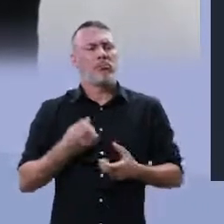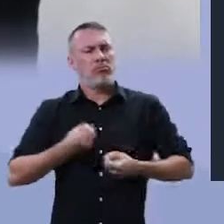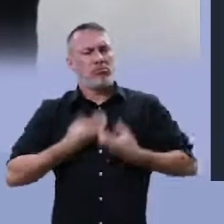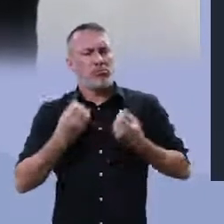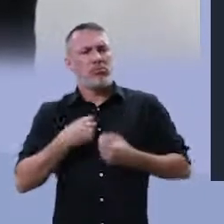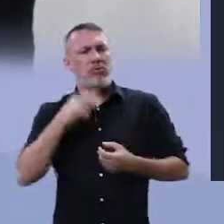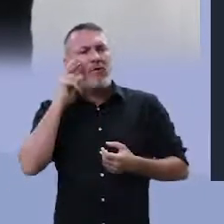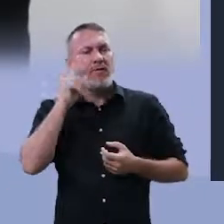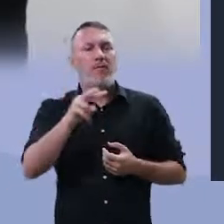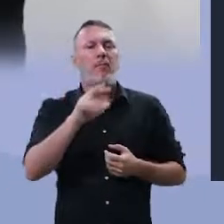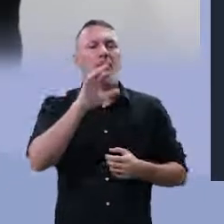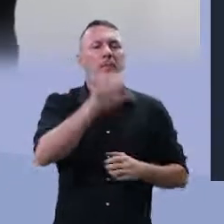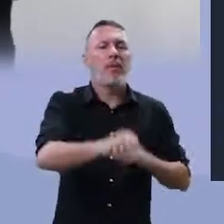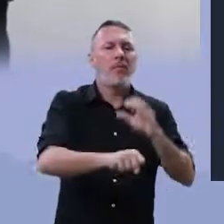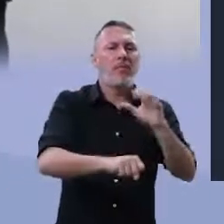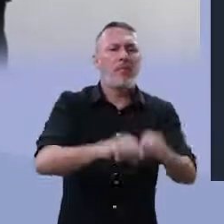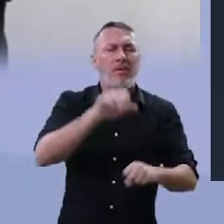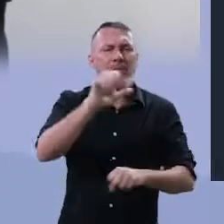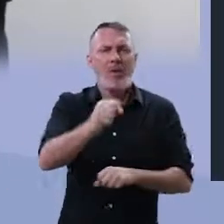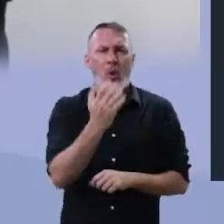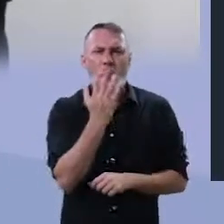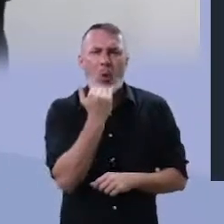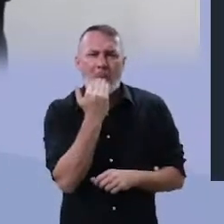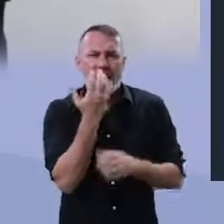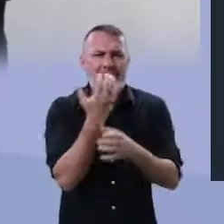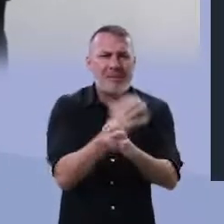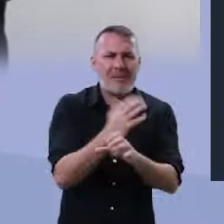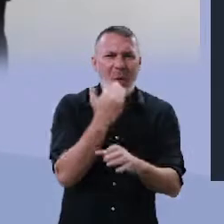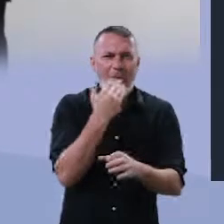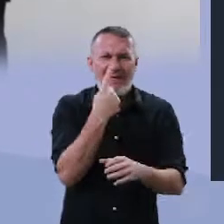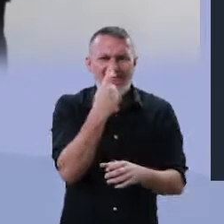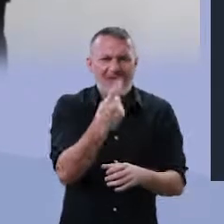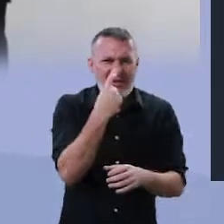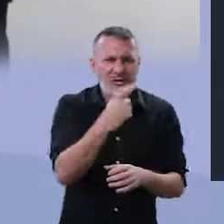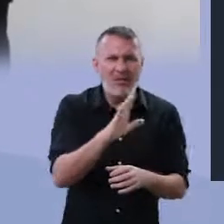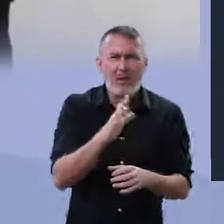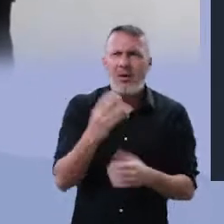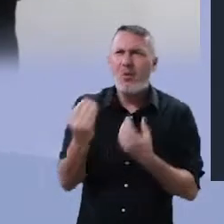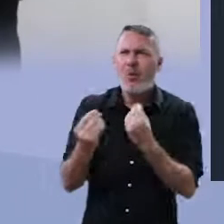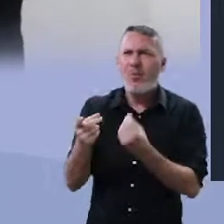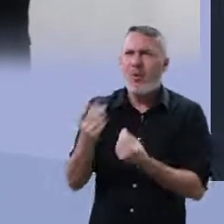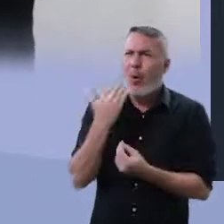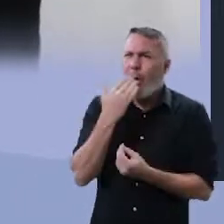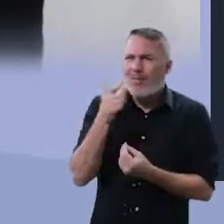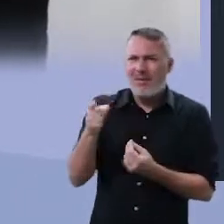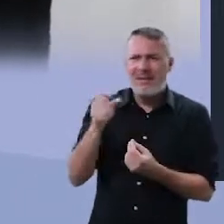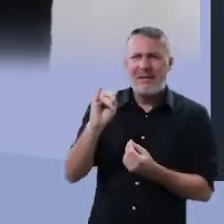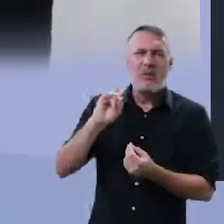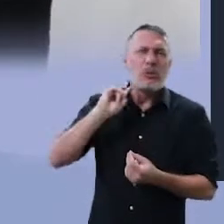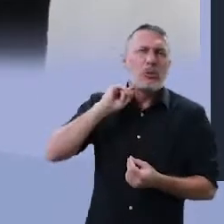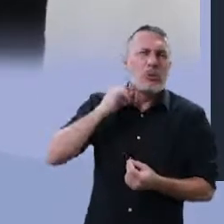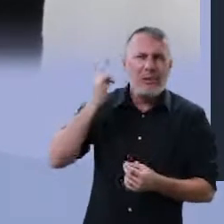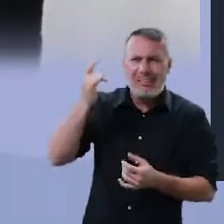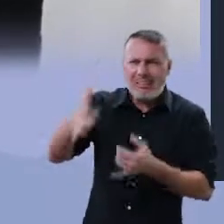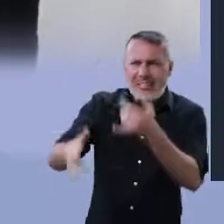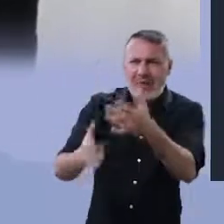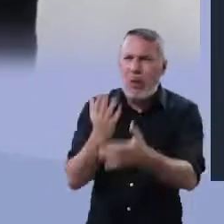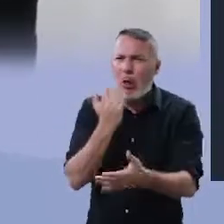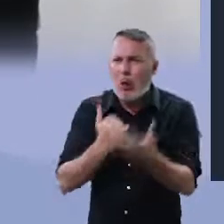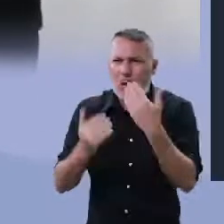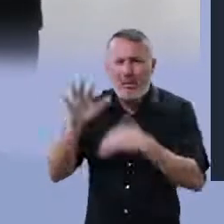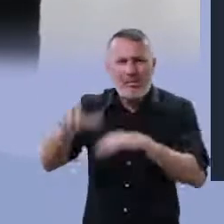catando comida. Mas no meio das coisas podres, quando achava alguma coisa,